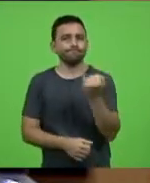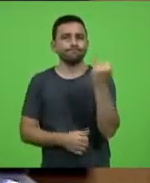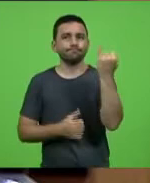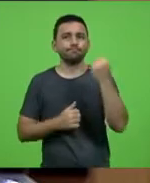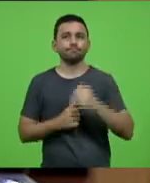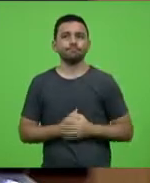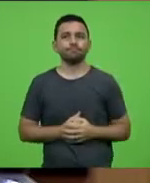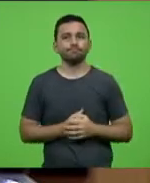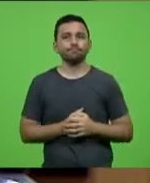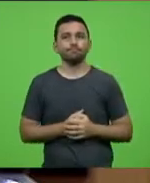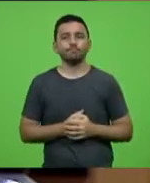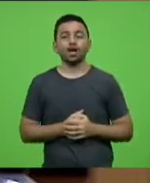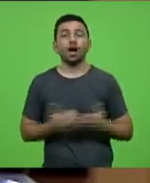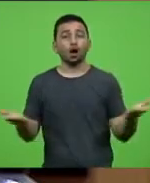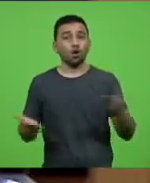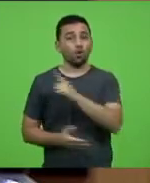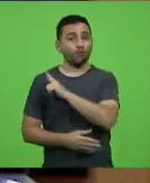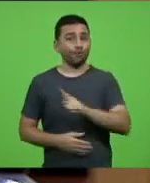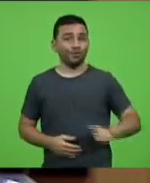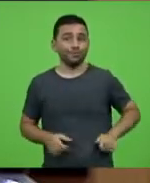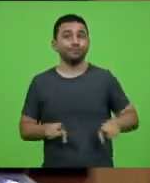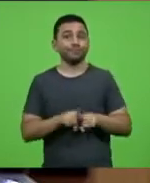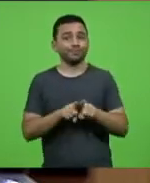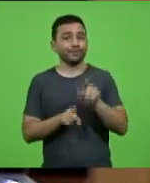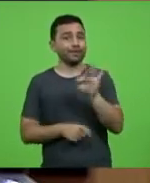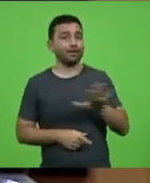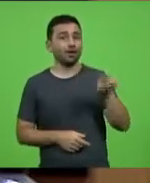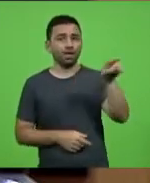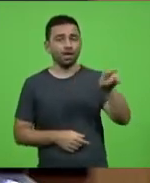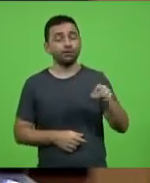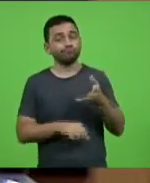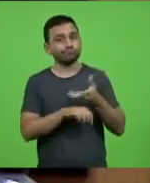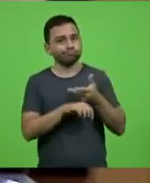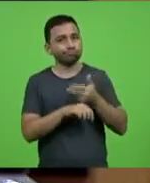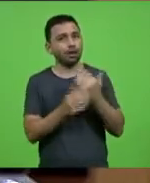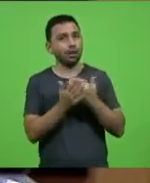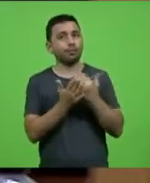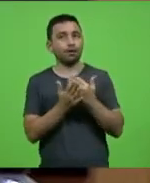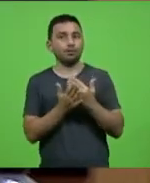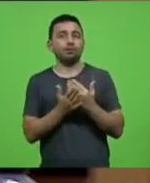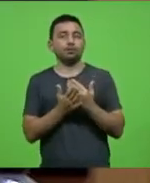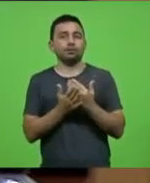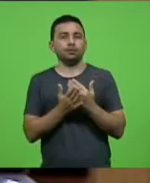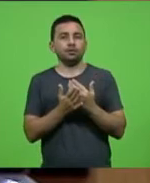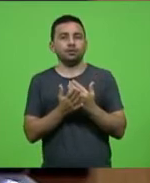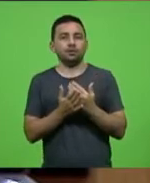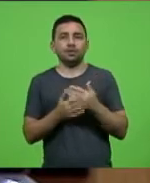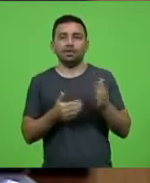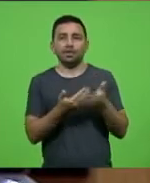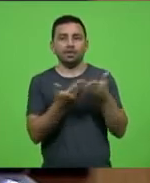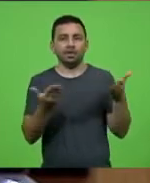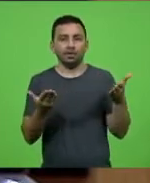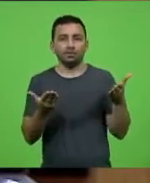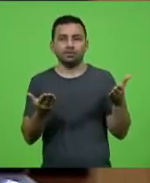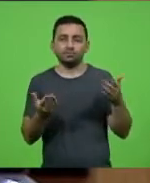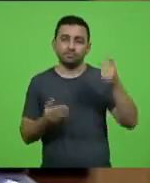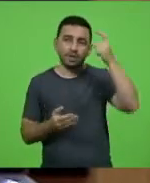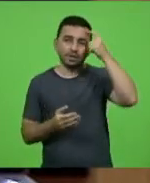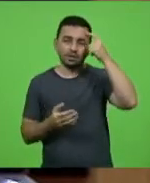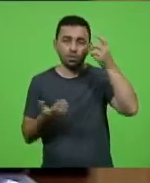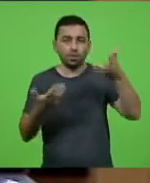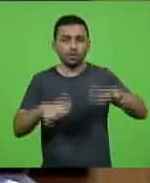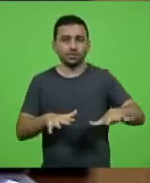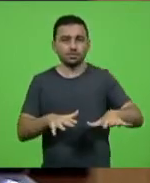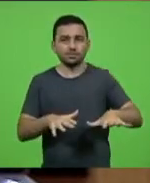agora o governo federal também está se agilizando, deixou de aceitar uma proposta da